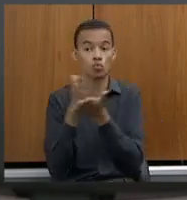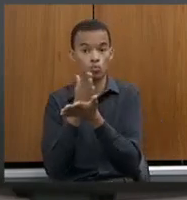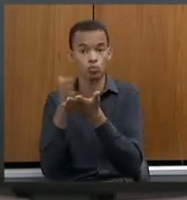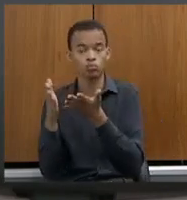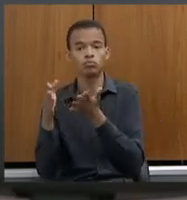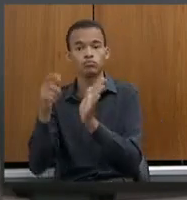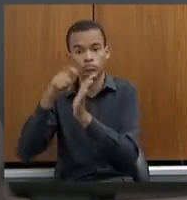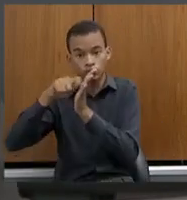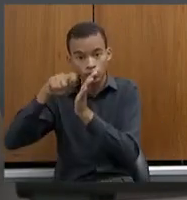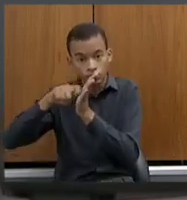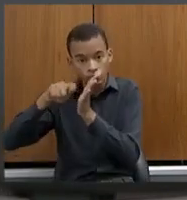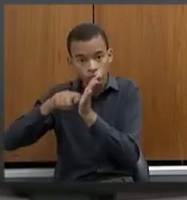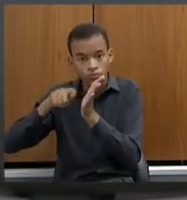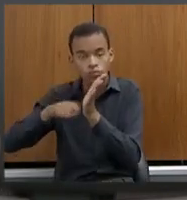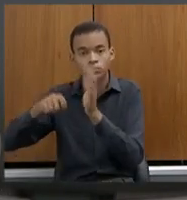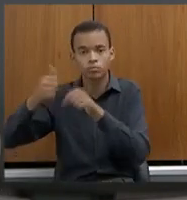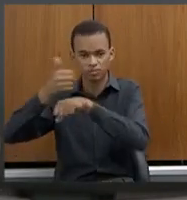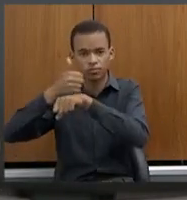questão da cadeia de custódia.